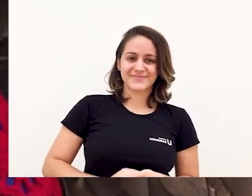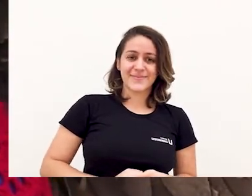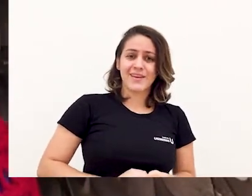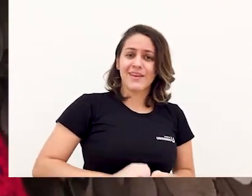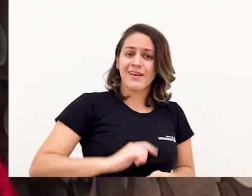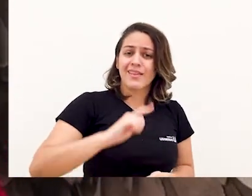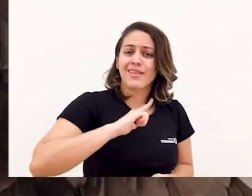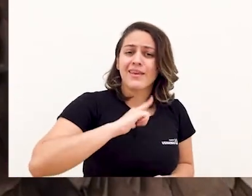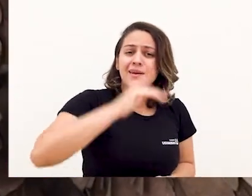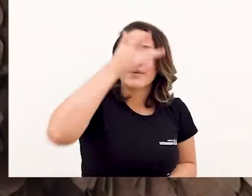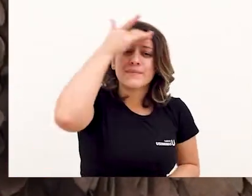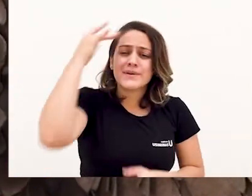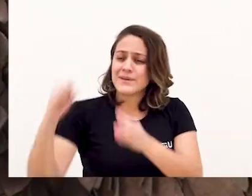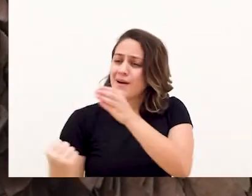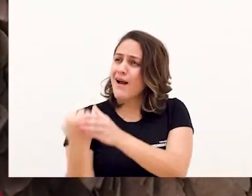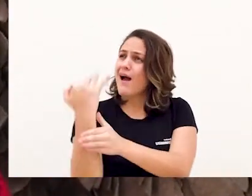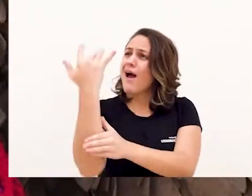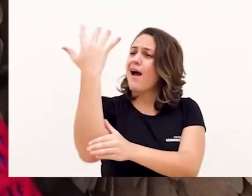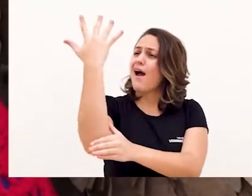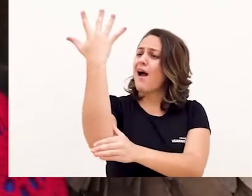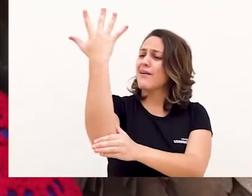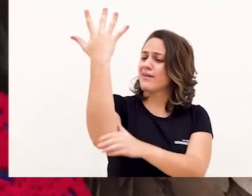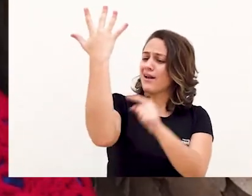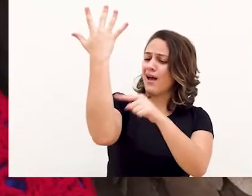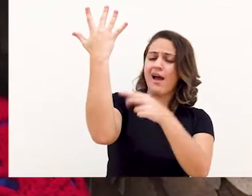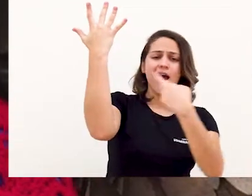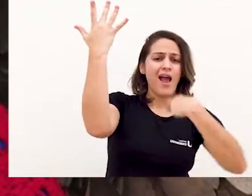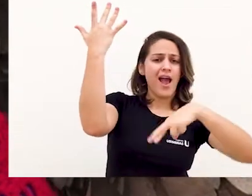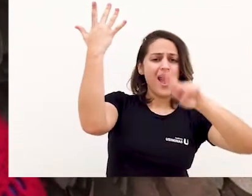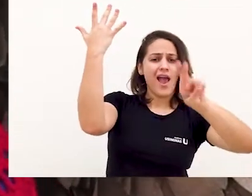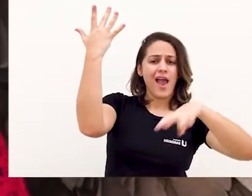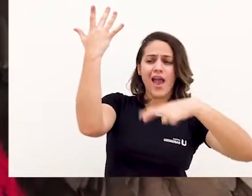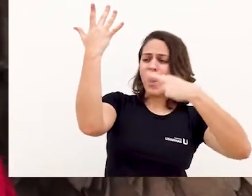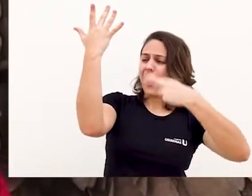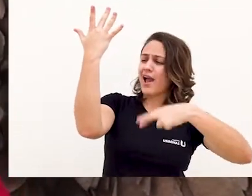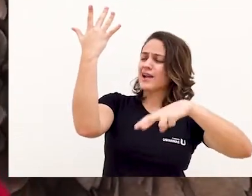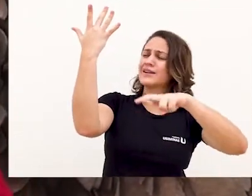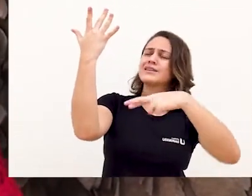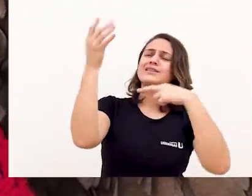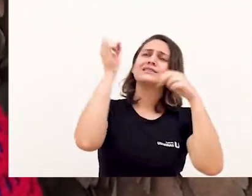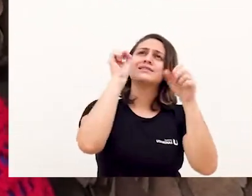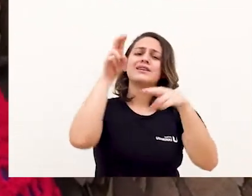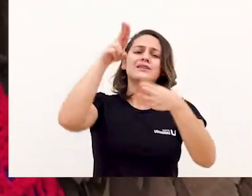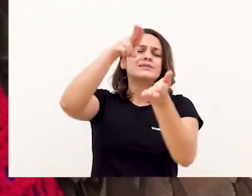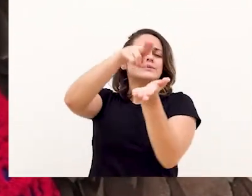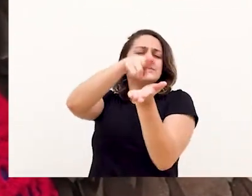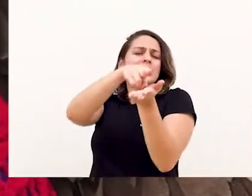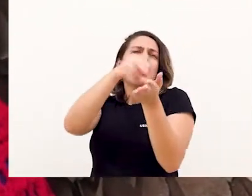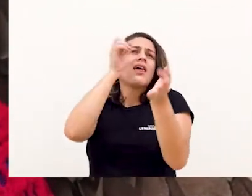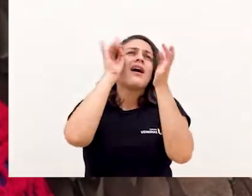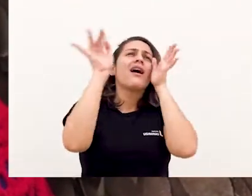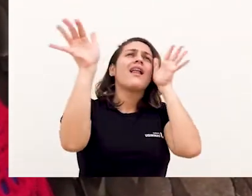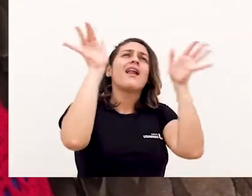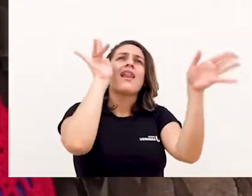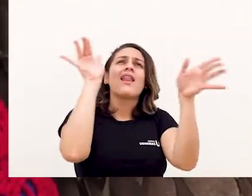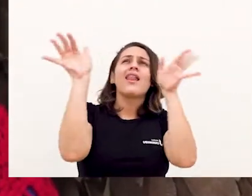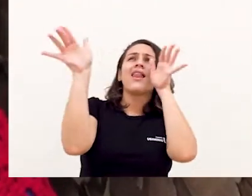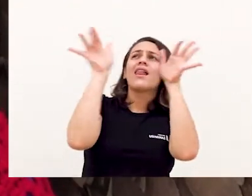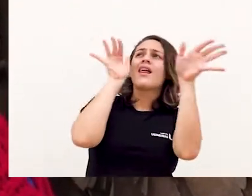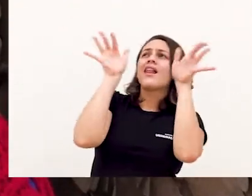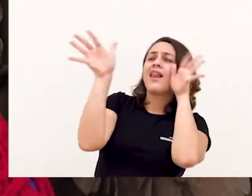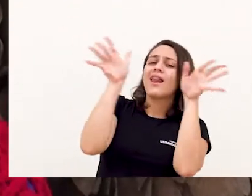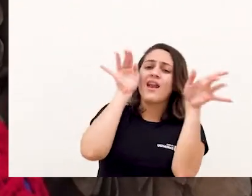Havia até quem pendurasse uma rede pra ficar se balançando e namorando o céu. Ou quem se